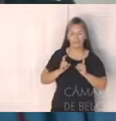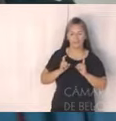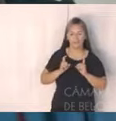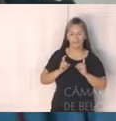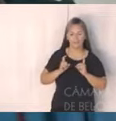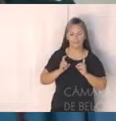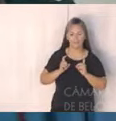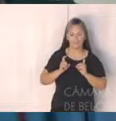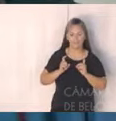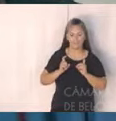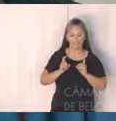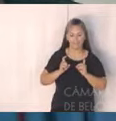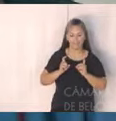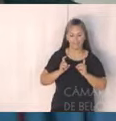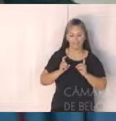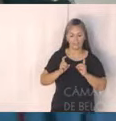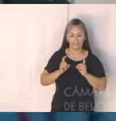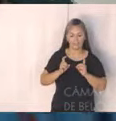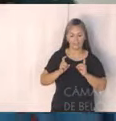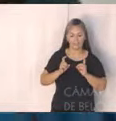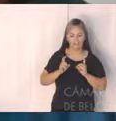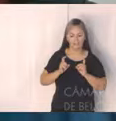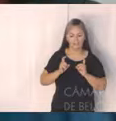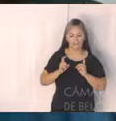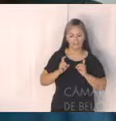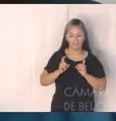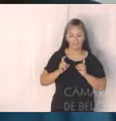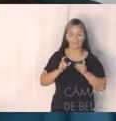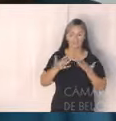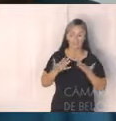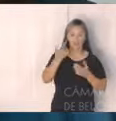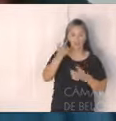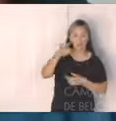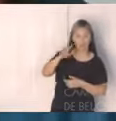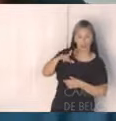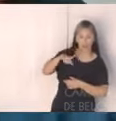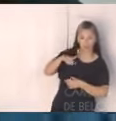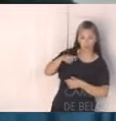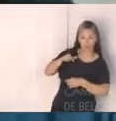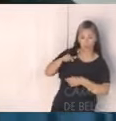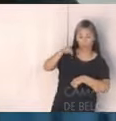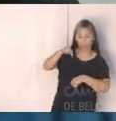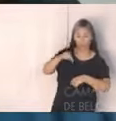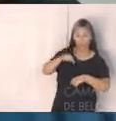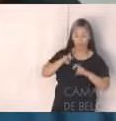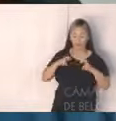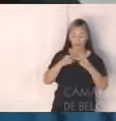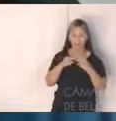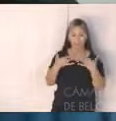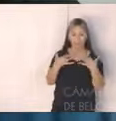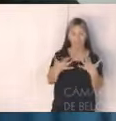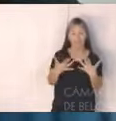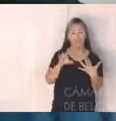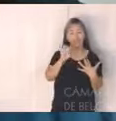Vou pegar meu roteiro aqui. Às horas do dia 14 de 10, no plenário Camilo Carana, havendo quórum regimental, presente